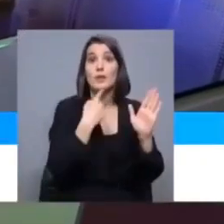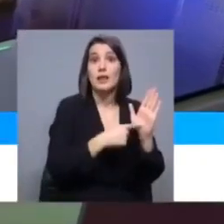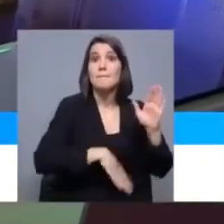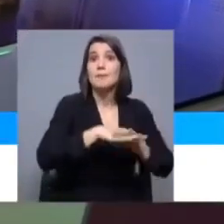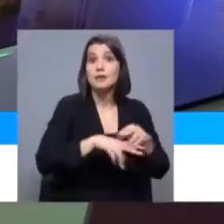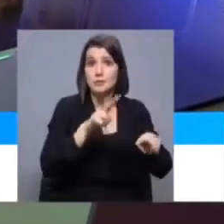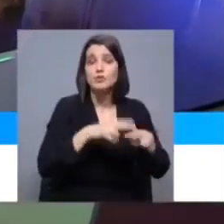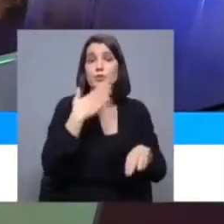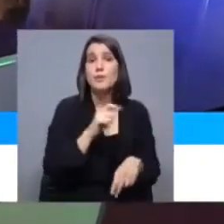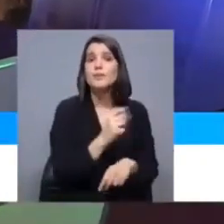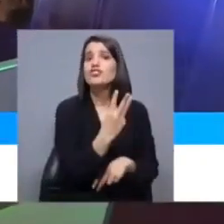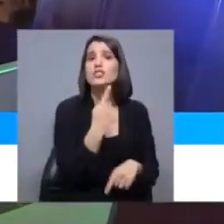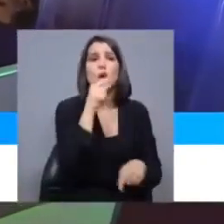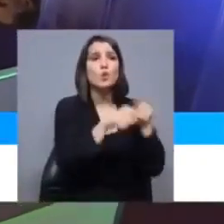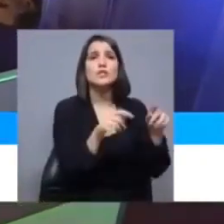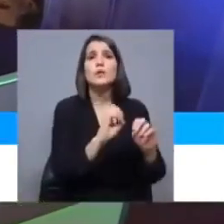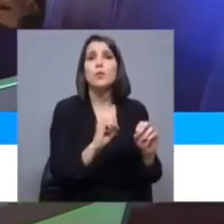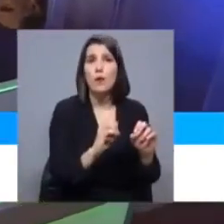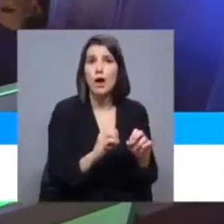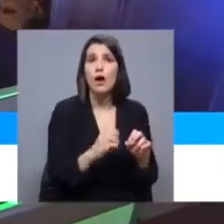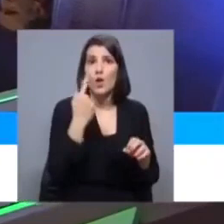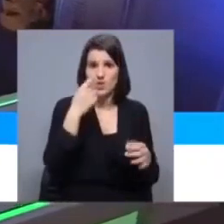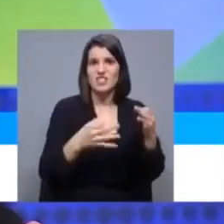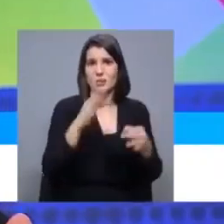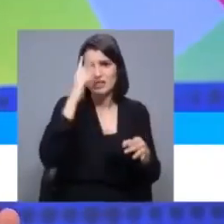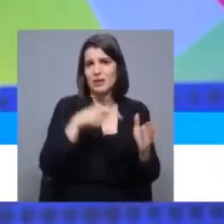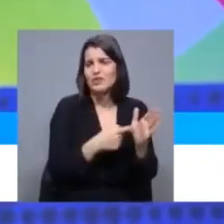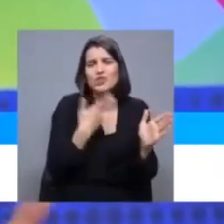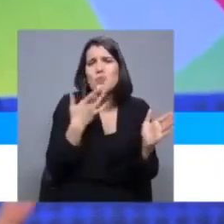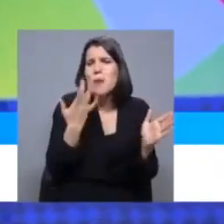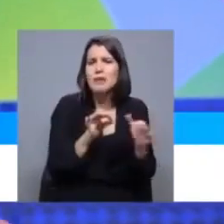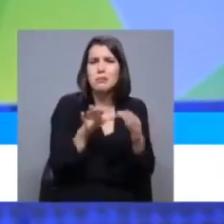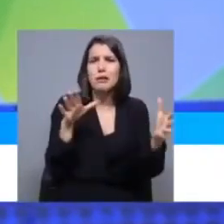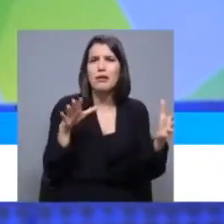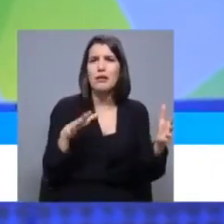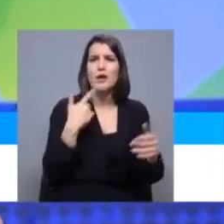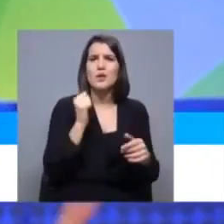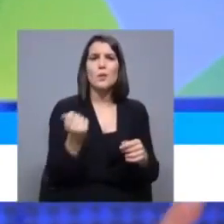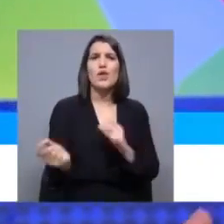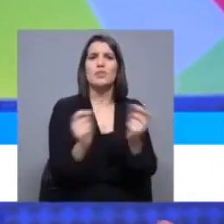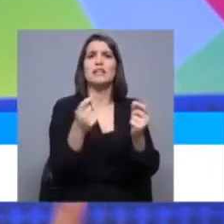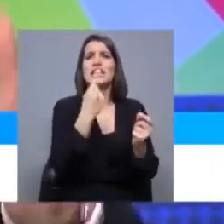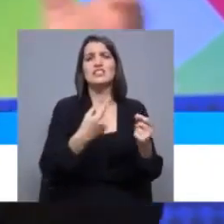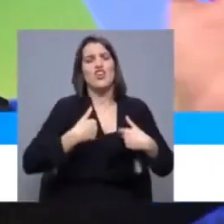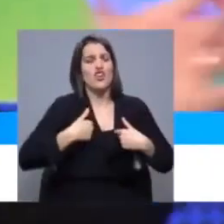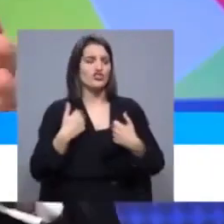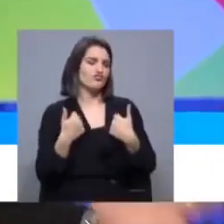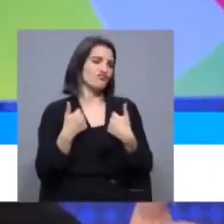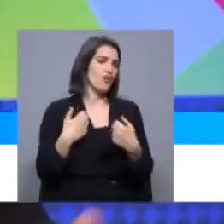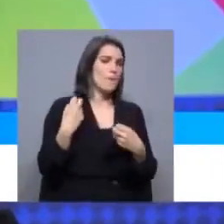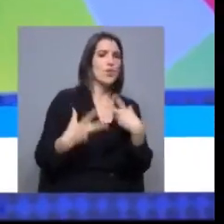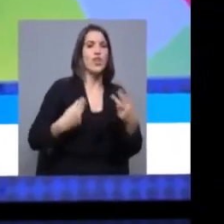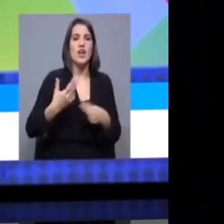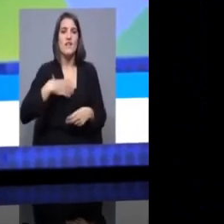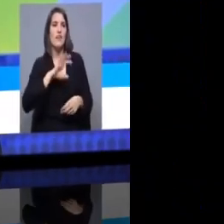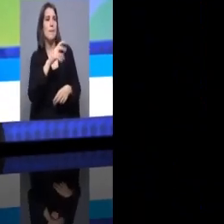prisão preventiva de três meses sem acusação. Quem conhece a justiça sabe que isto é ridículo. E portanto, o João não pode vir a um debate e assim, somos muito modernaços, queremos é